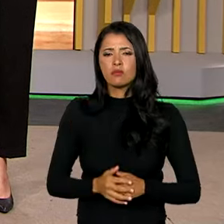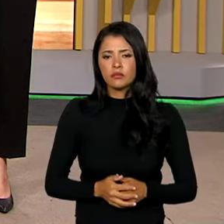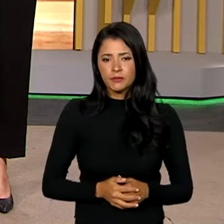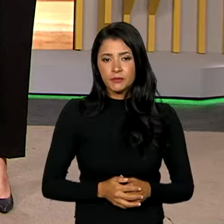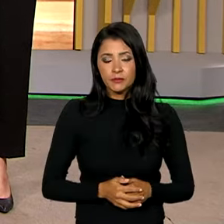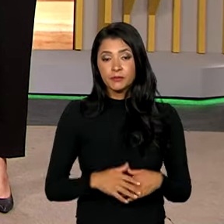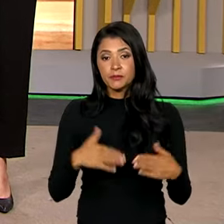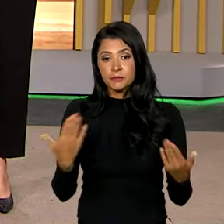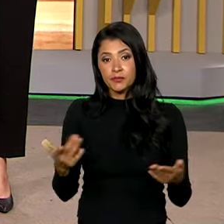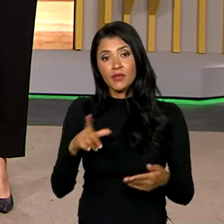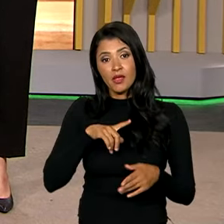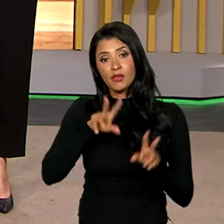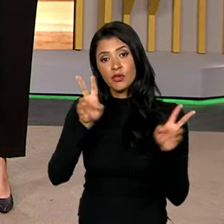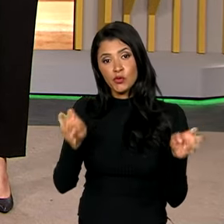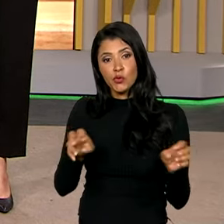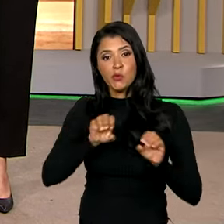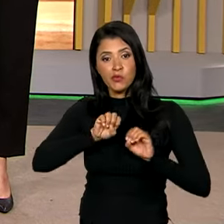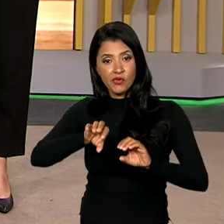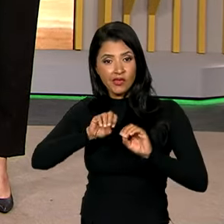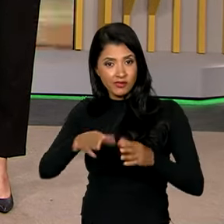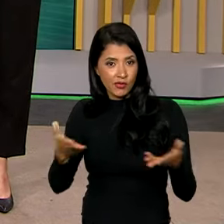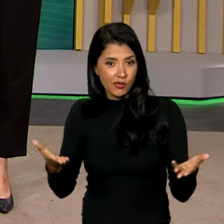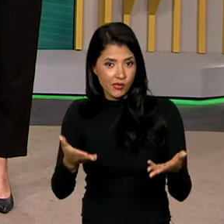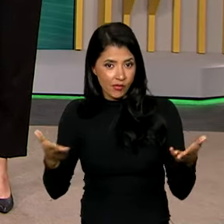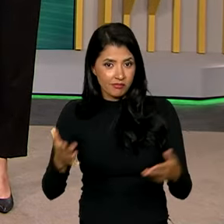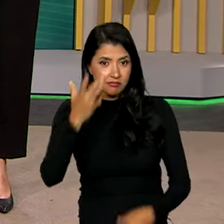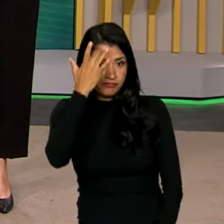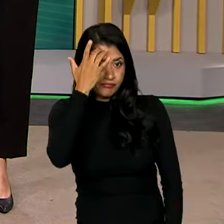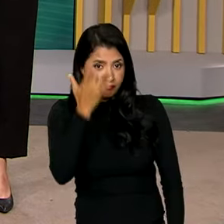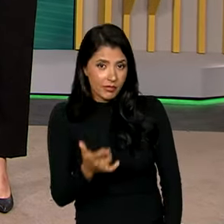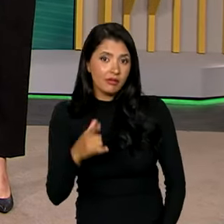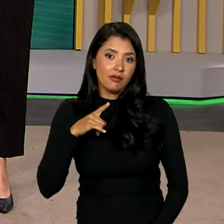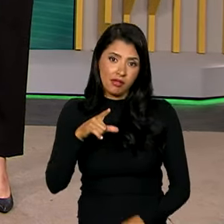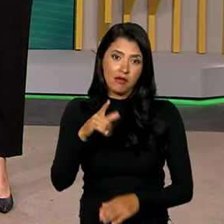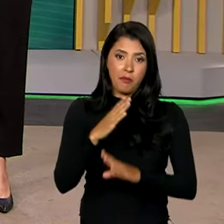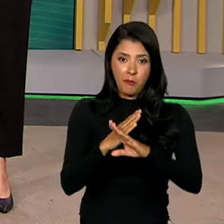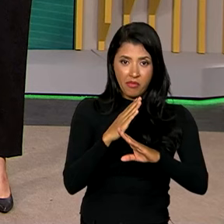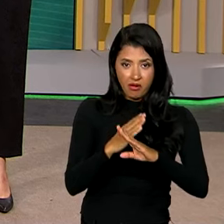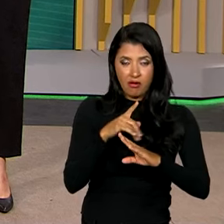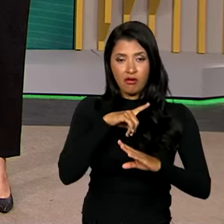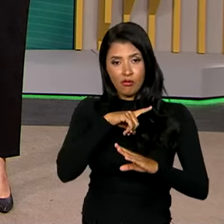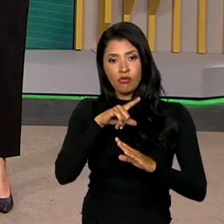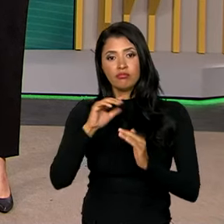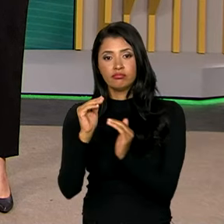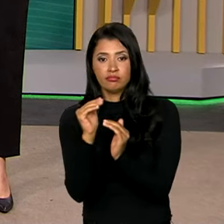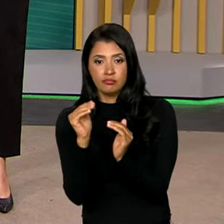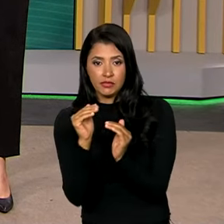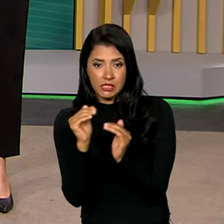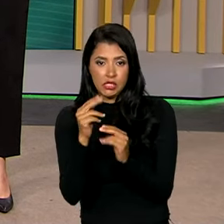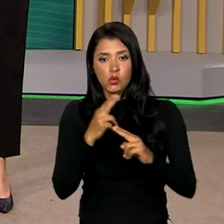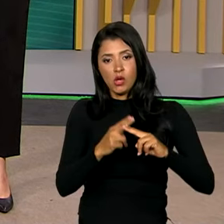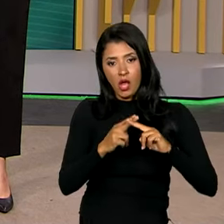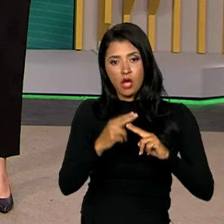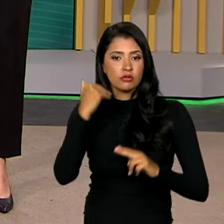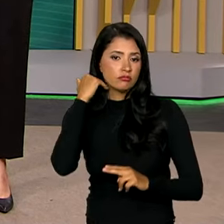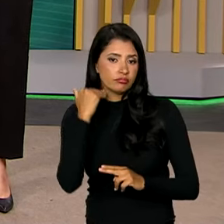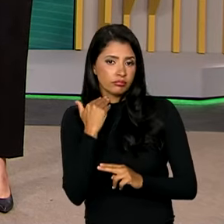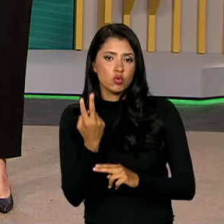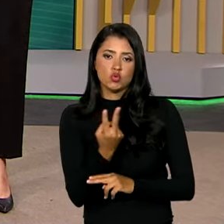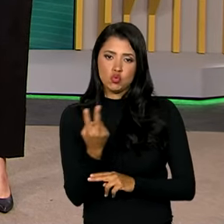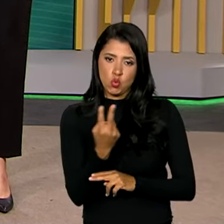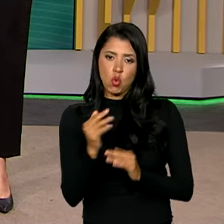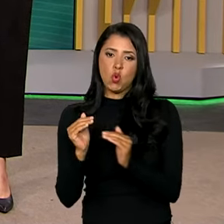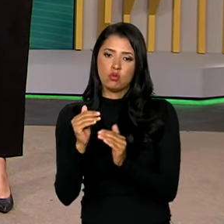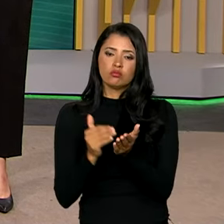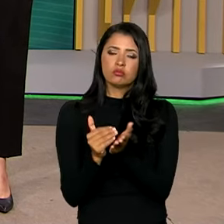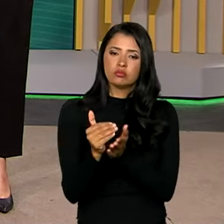Bom, e ainda sobre educação, Roberto, a partir de amanhã, as agências do Banco do Brasil e da Caixa Econômica Federal vão dar